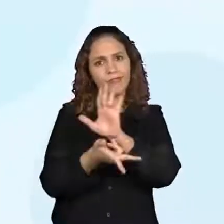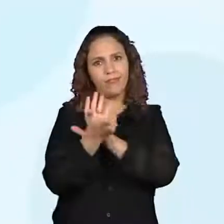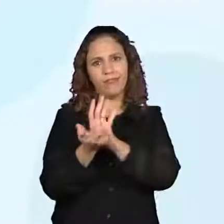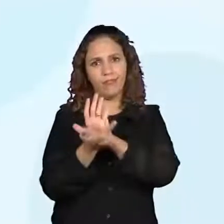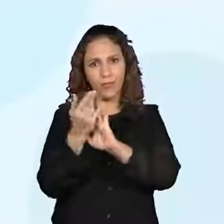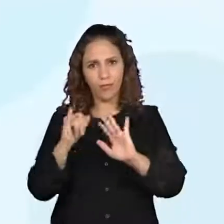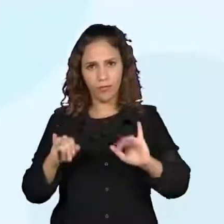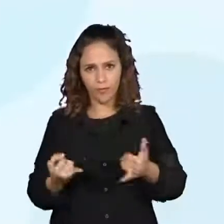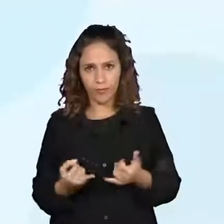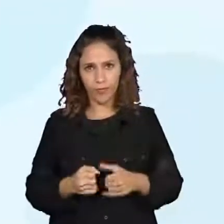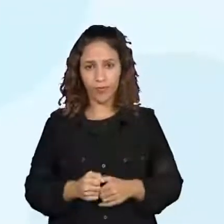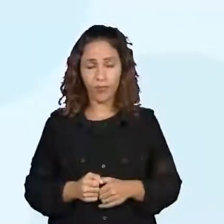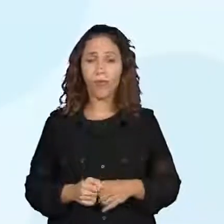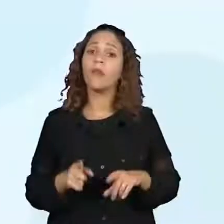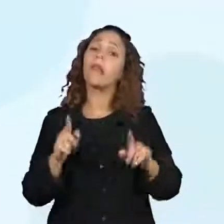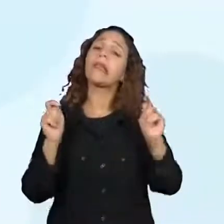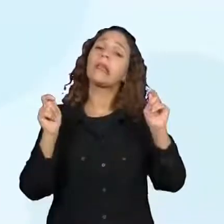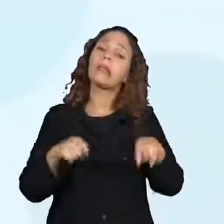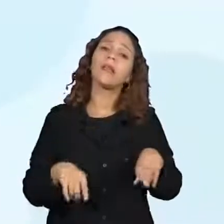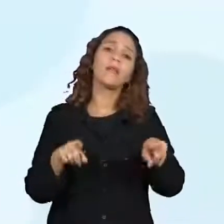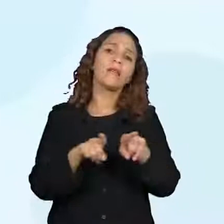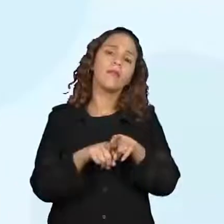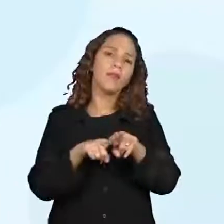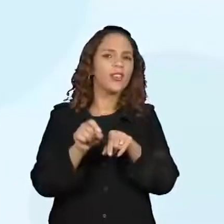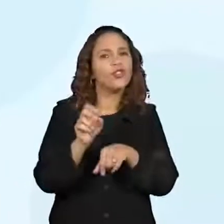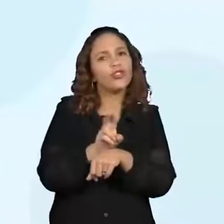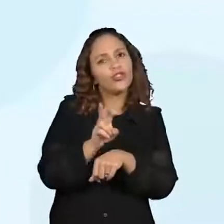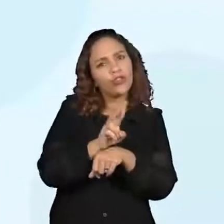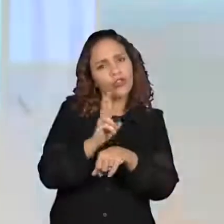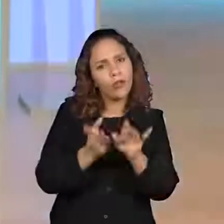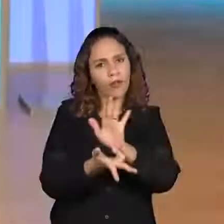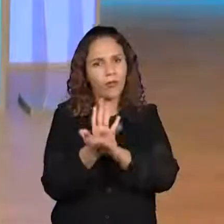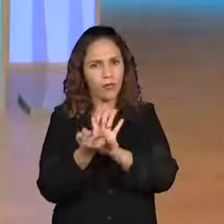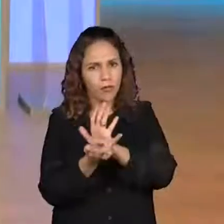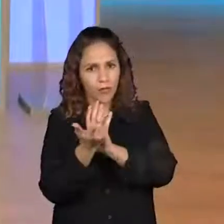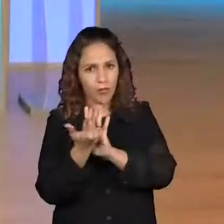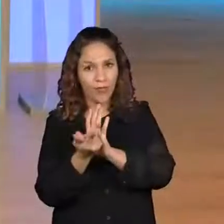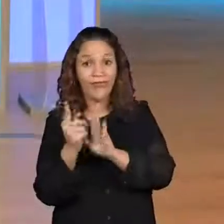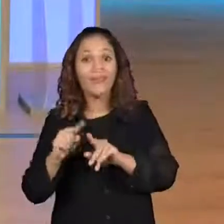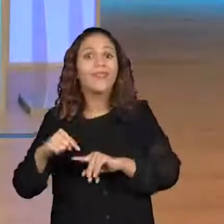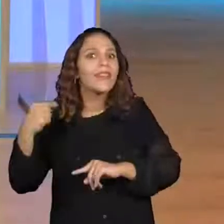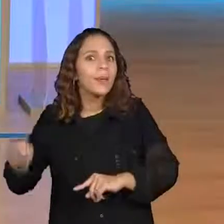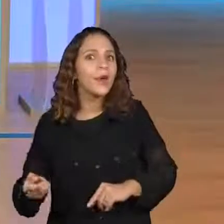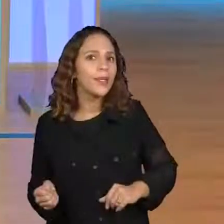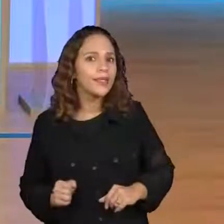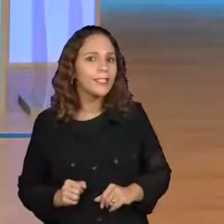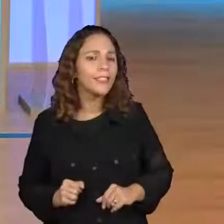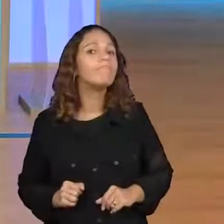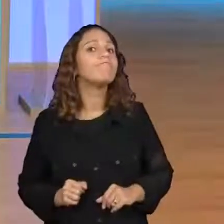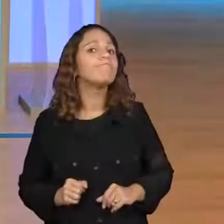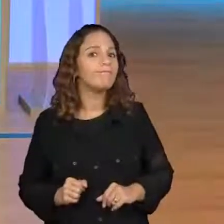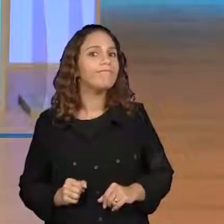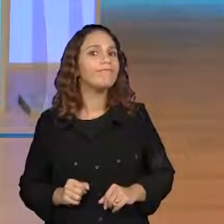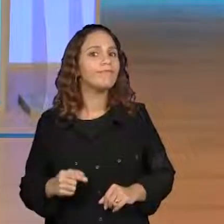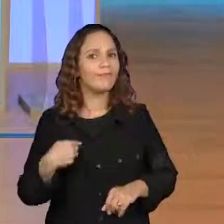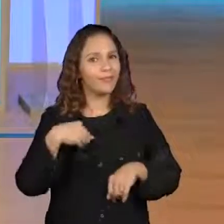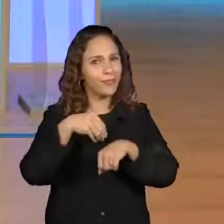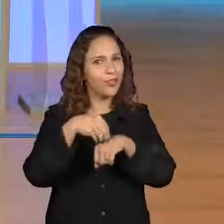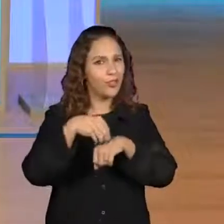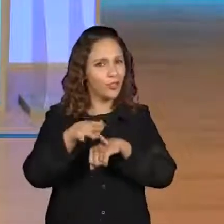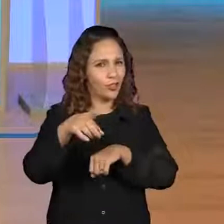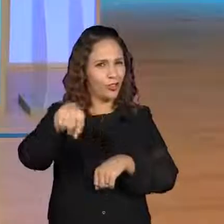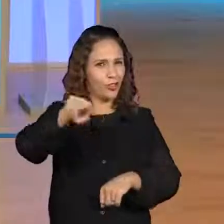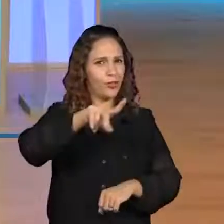fazer esse desenho ali como um esboço, não é? E depois, nós deixamos aí para o